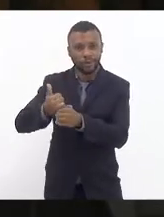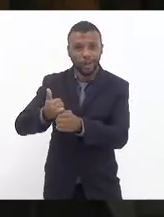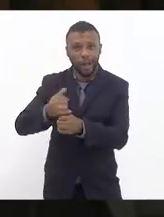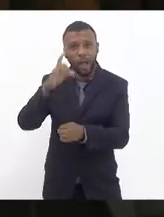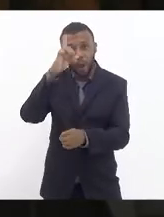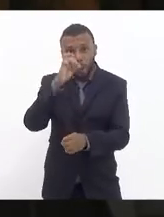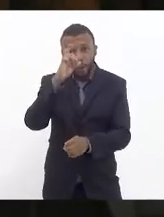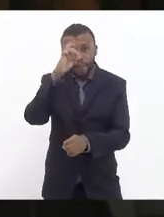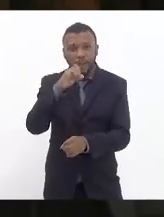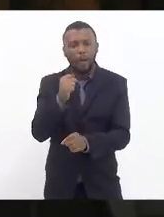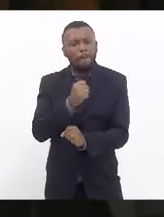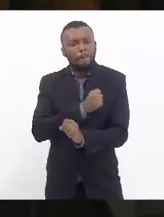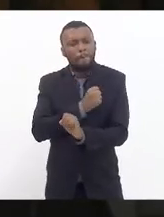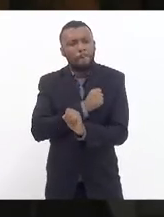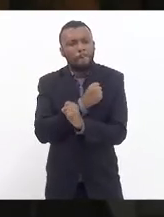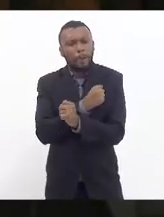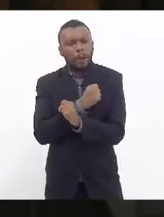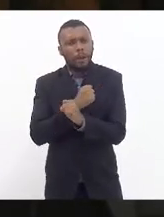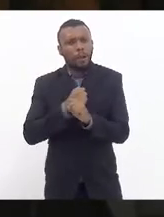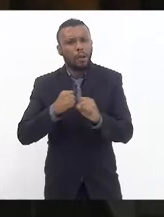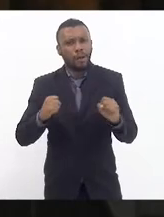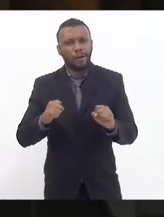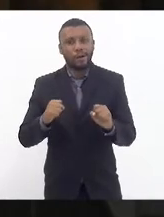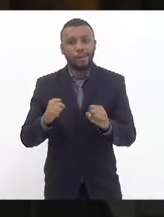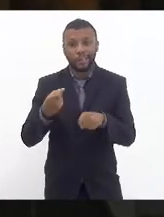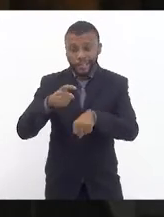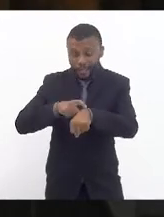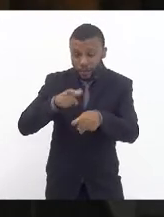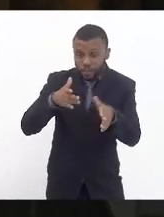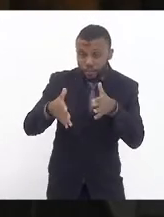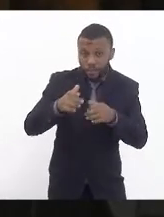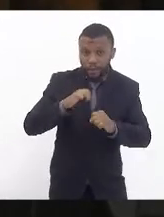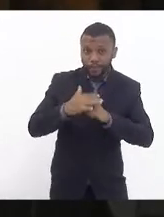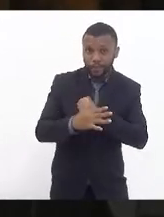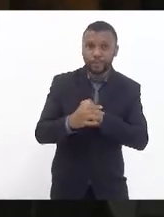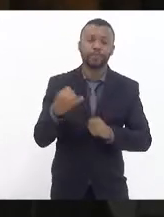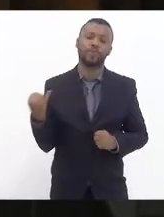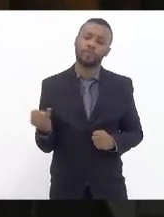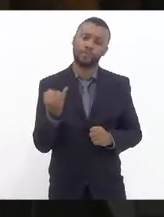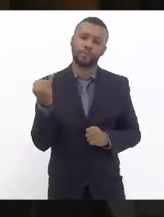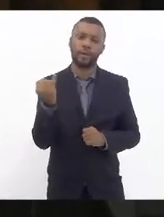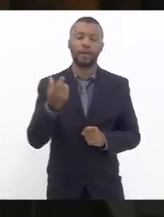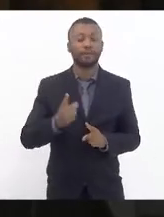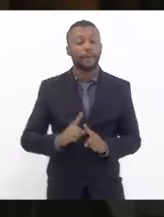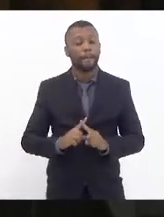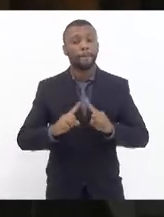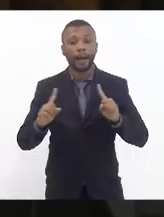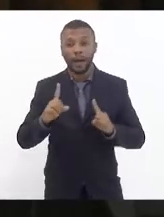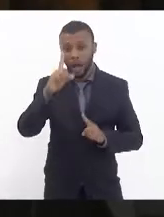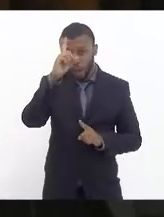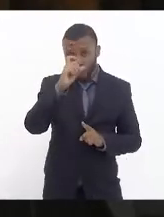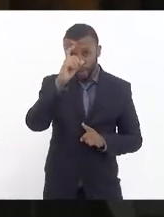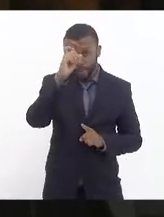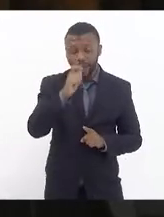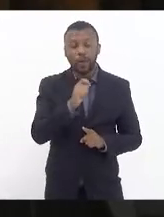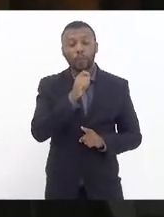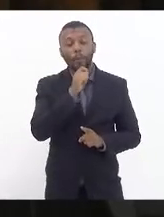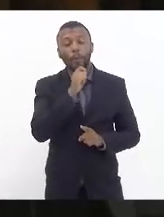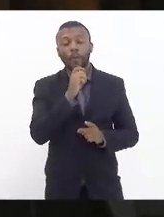porte e foi de grande valia no período do Covid. Porém, o hospital não tem centro